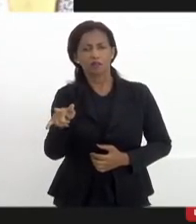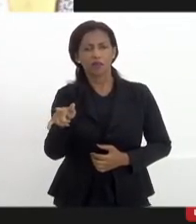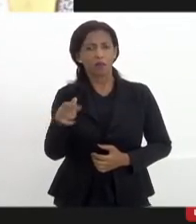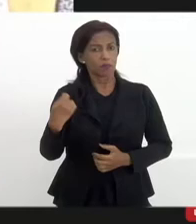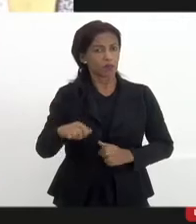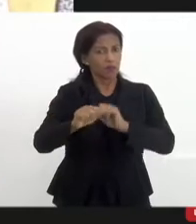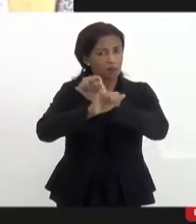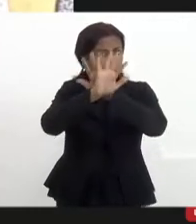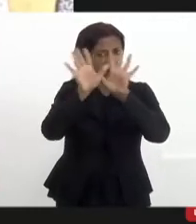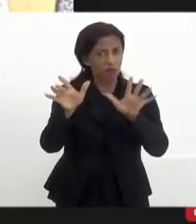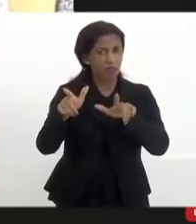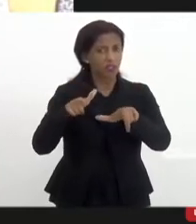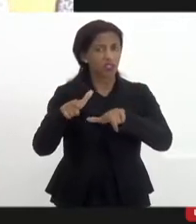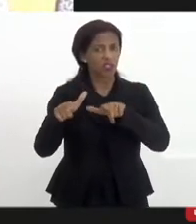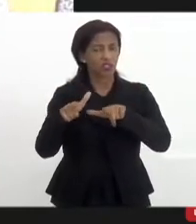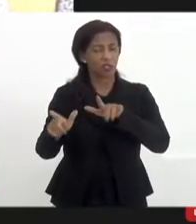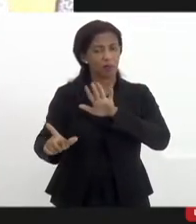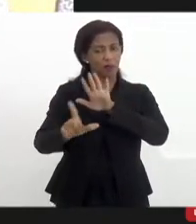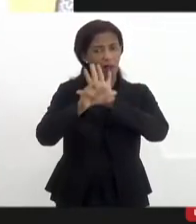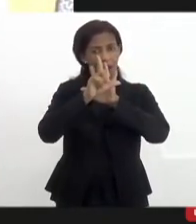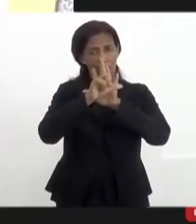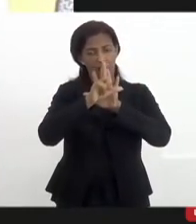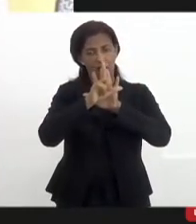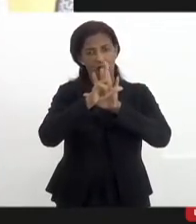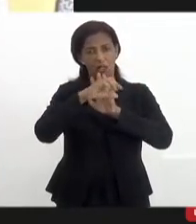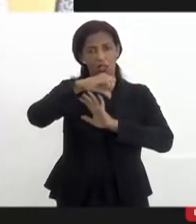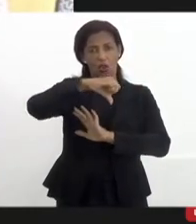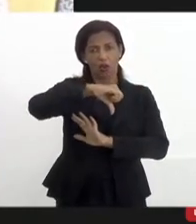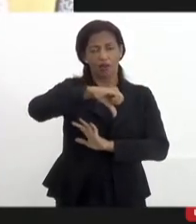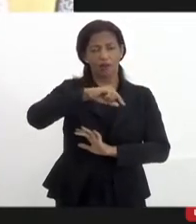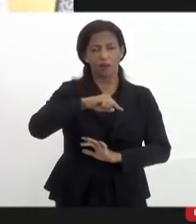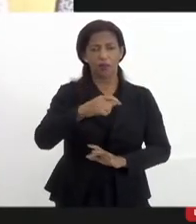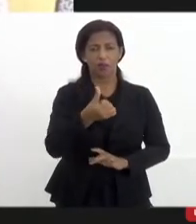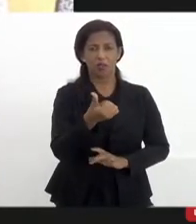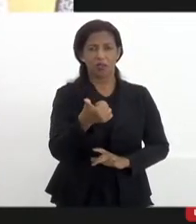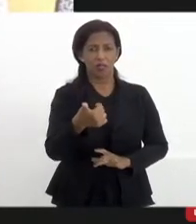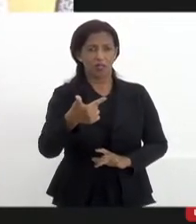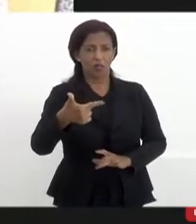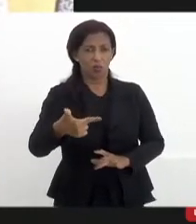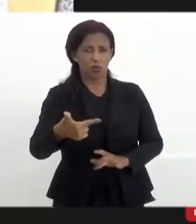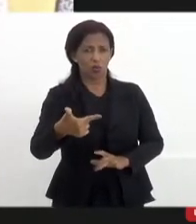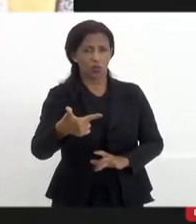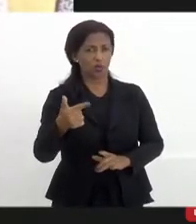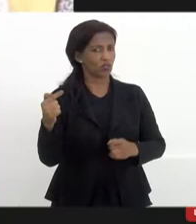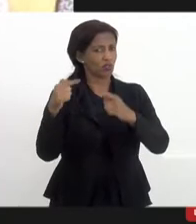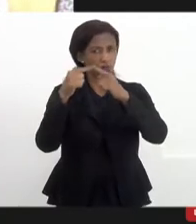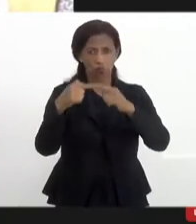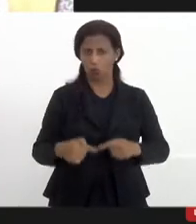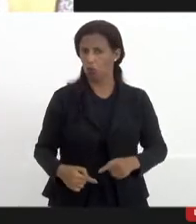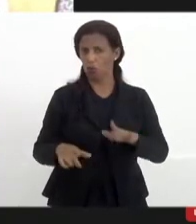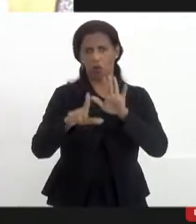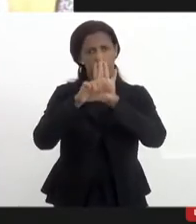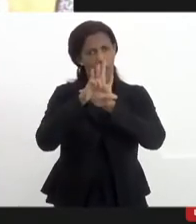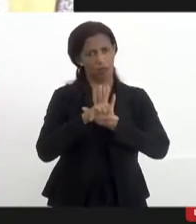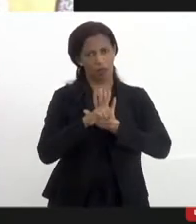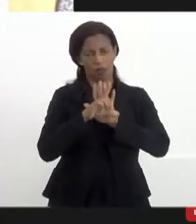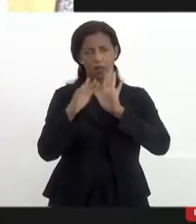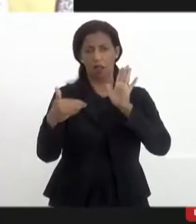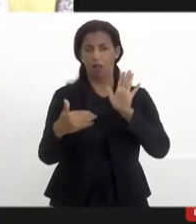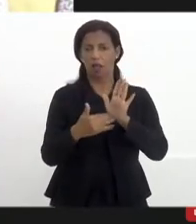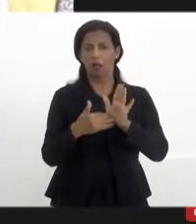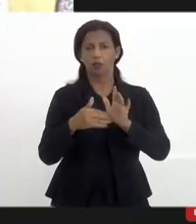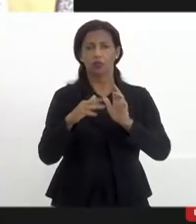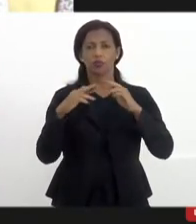fique claro. A gente trabalha dentro de uma lei que é a Lei 9.612. A gente não concorda com a lei. A última